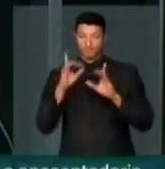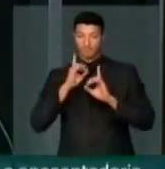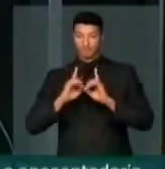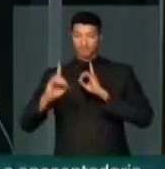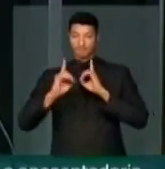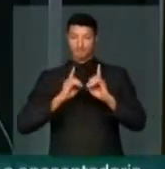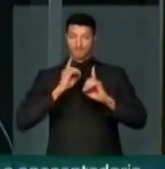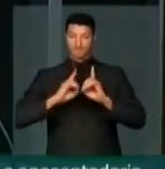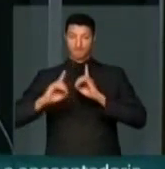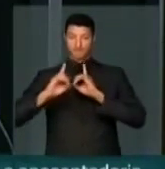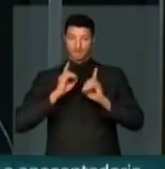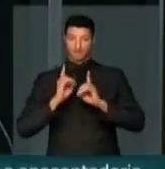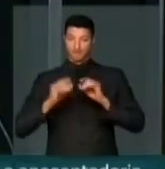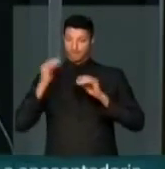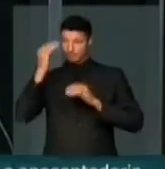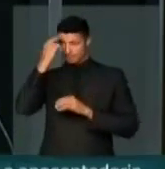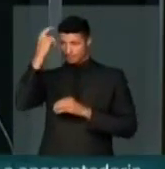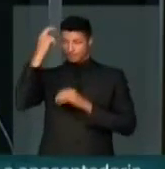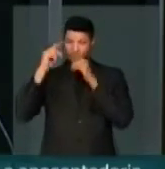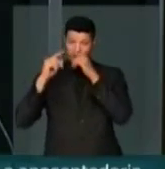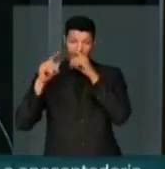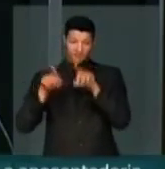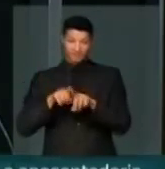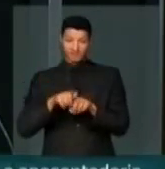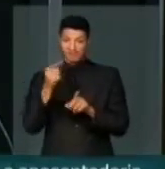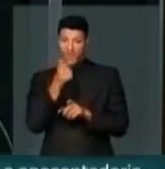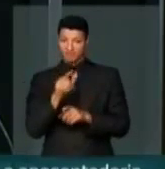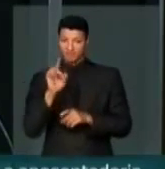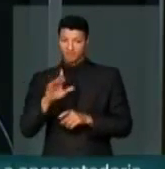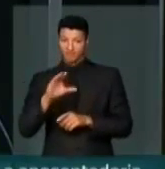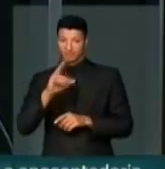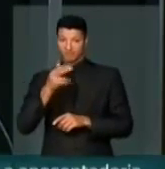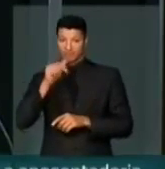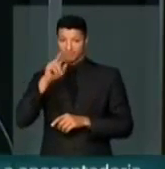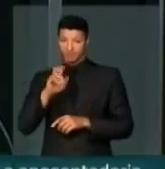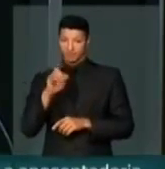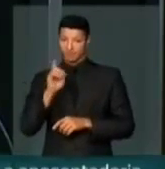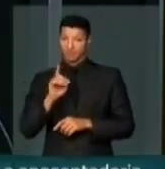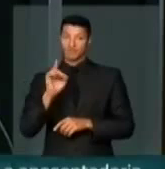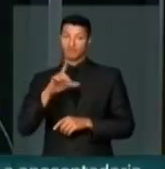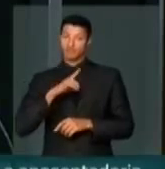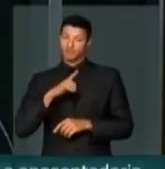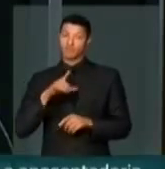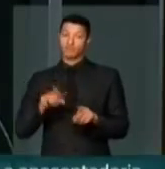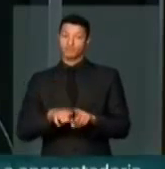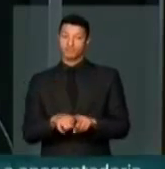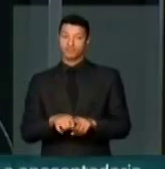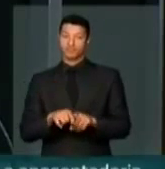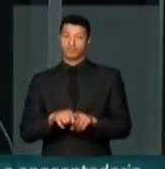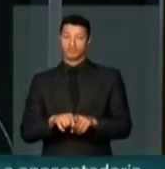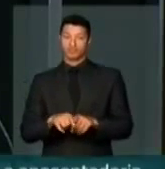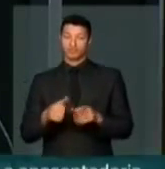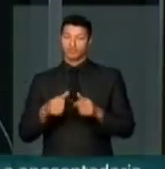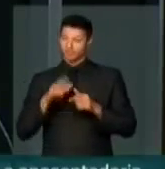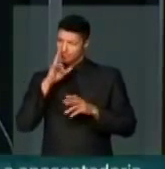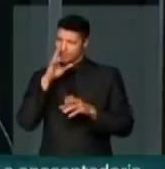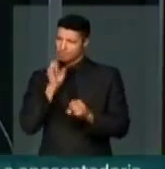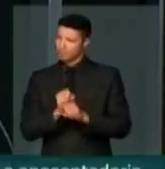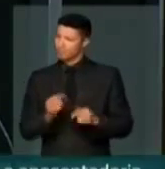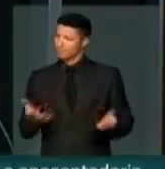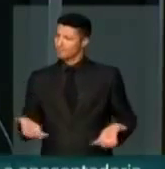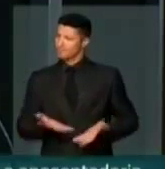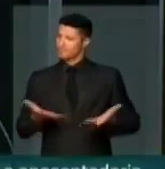diálogo de alto nível, mas ali não tem só a chave da porta, não. Você tem também o cimento, o tijolo,